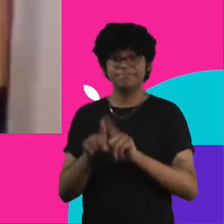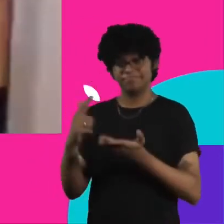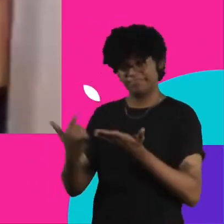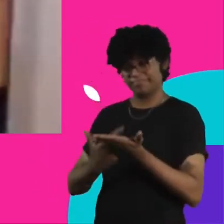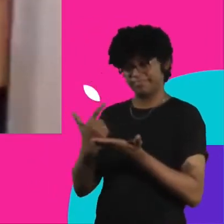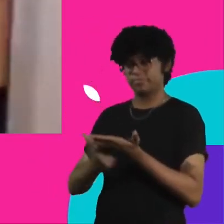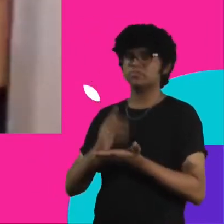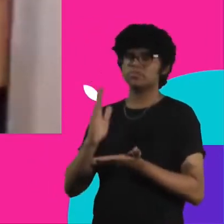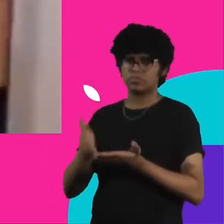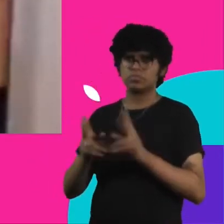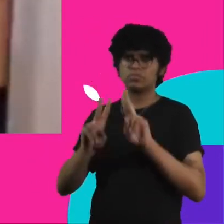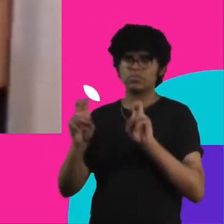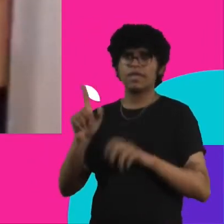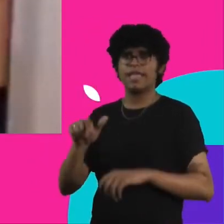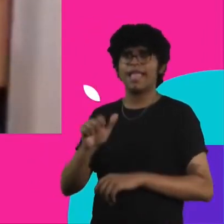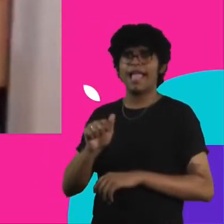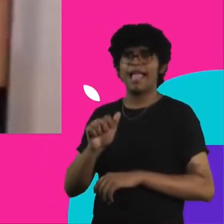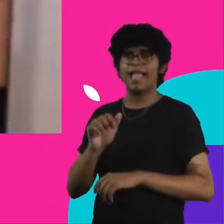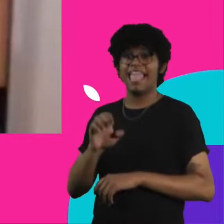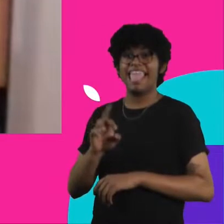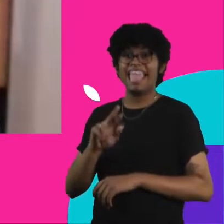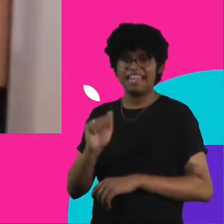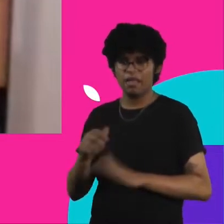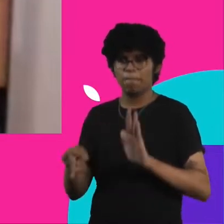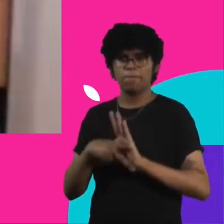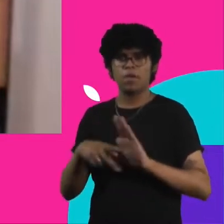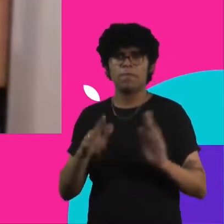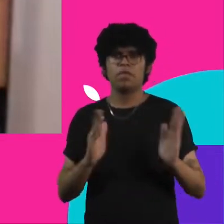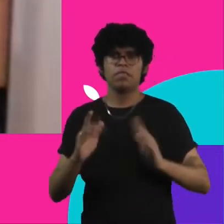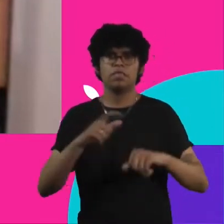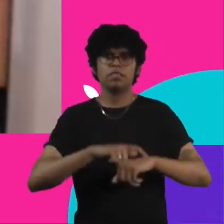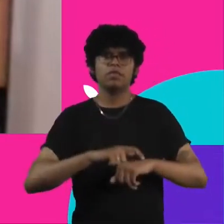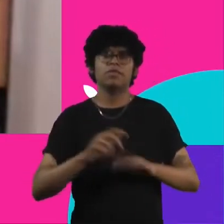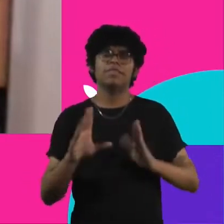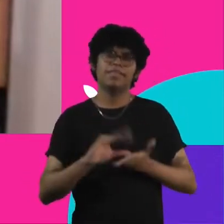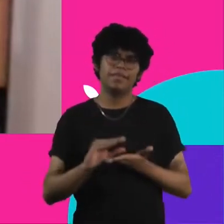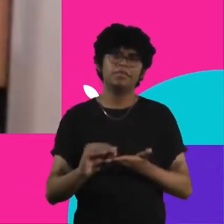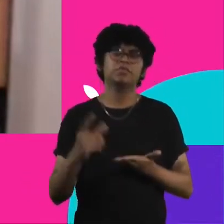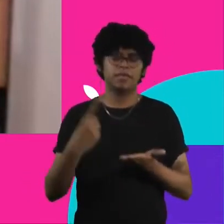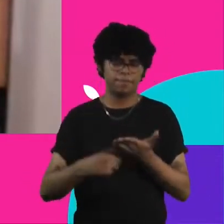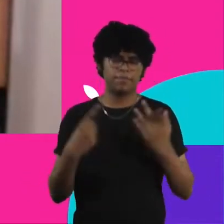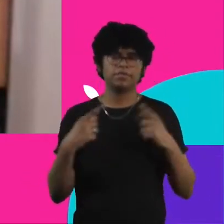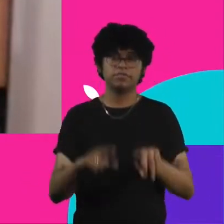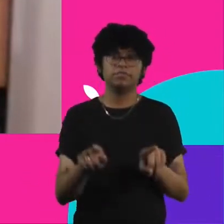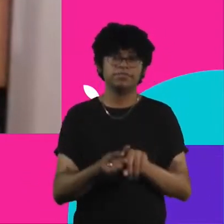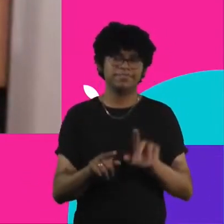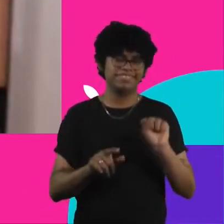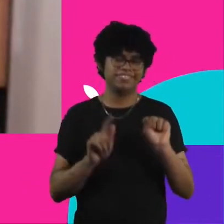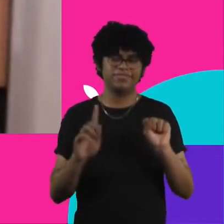já está sendo tratado aqui, A Era dos Dados, lançado ainda mais recentemente em uma parceria também com a SGB.